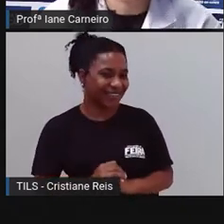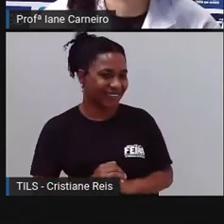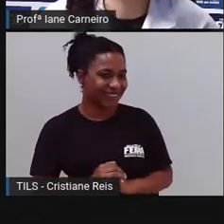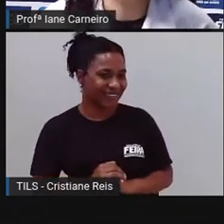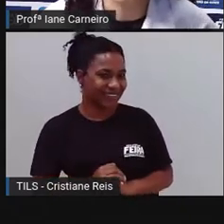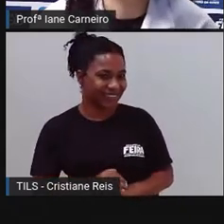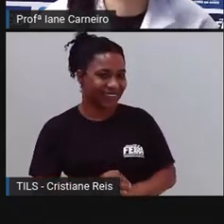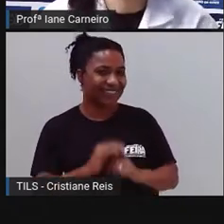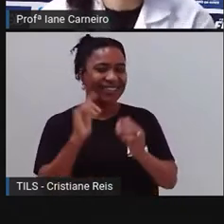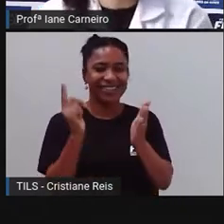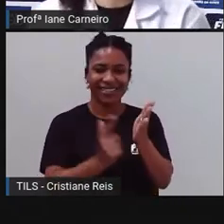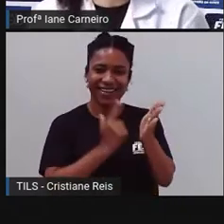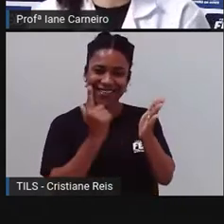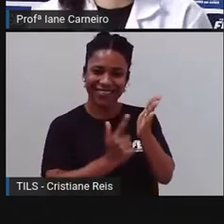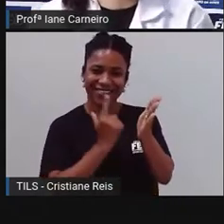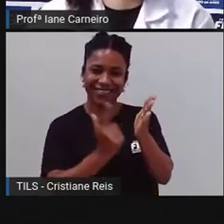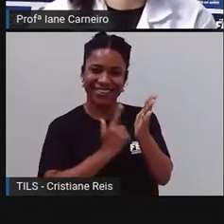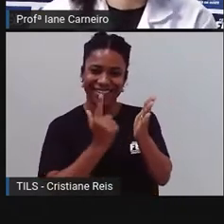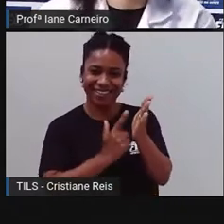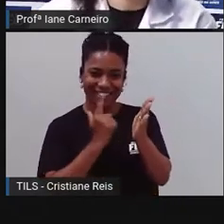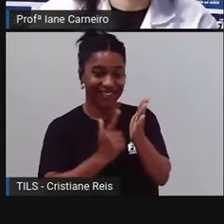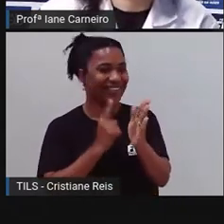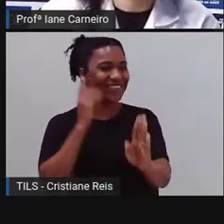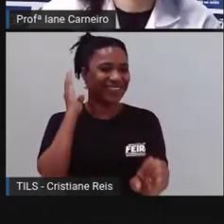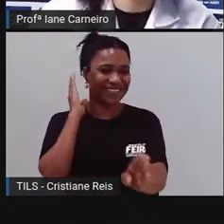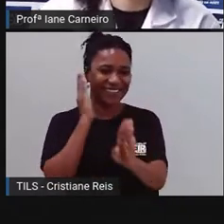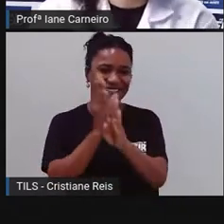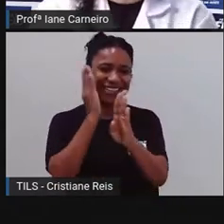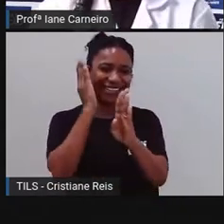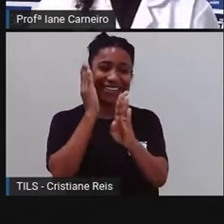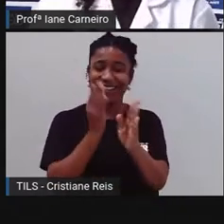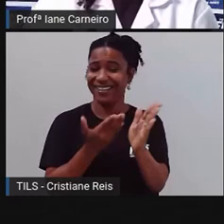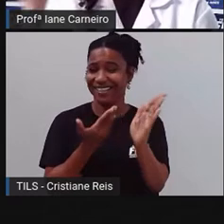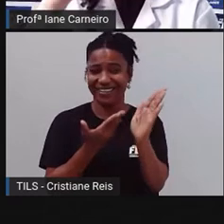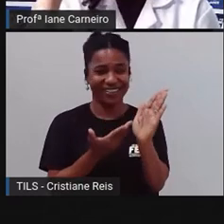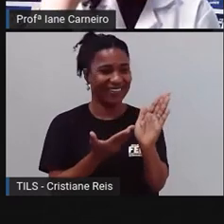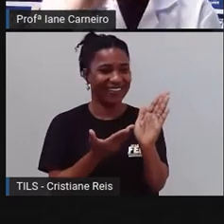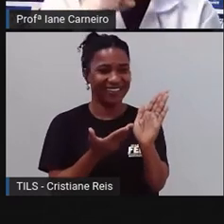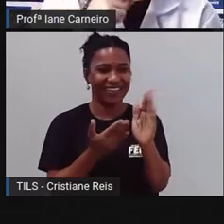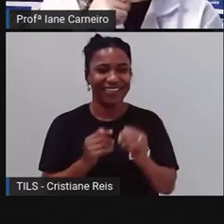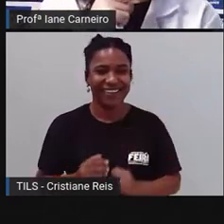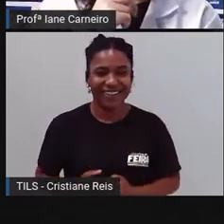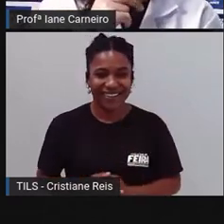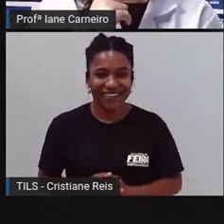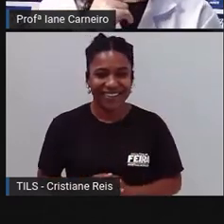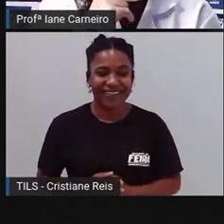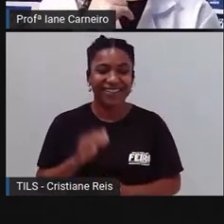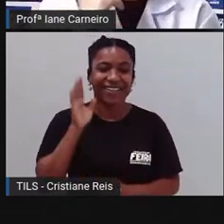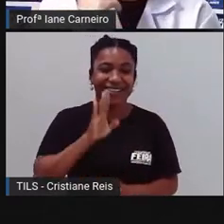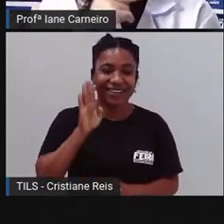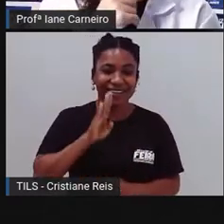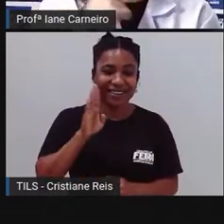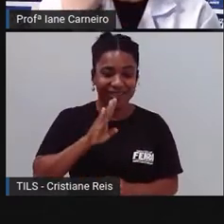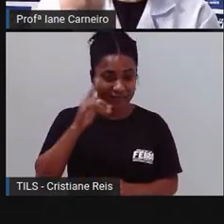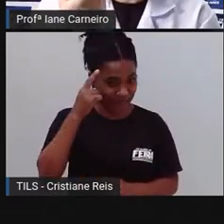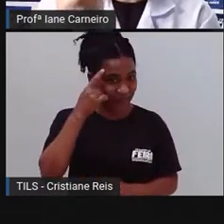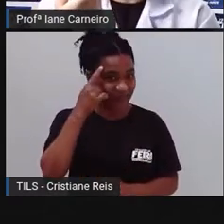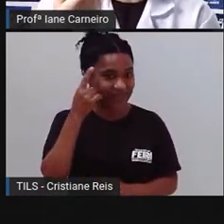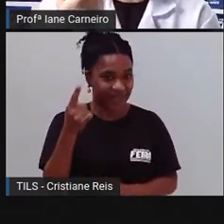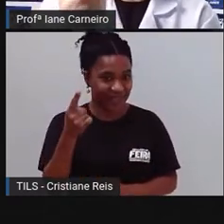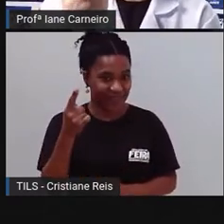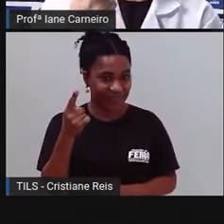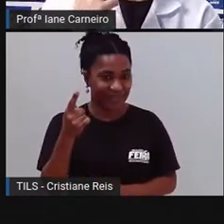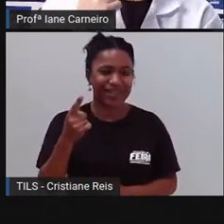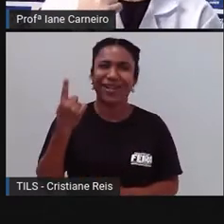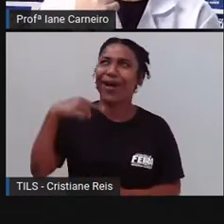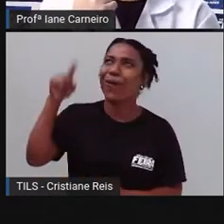adivinhas. Olha só que legal, né? Lembram que em outro livro a Pró fez um adivinha sobre o livro